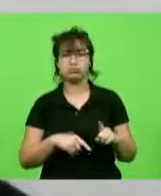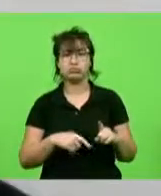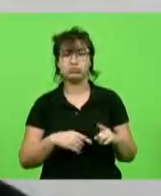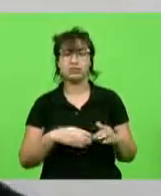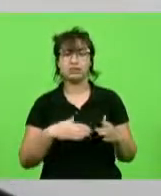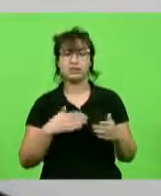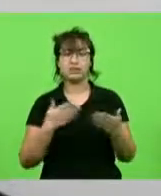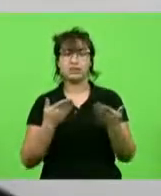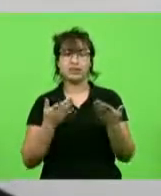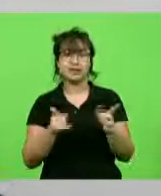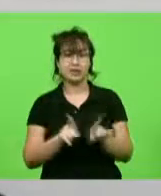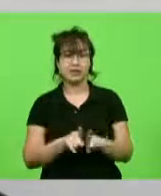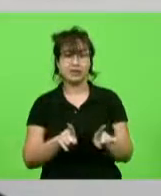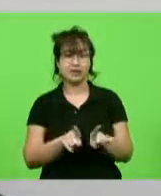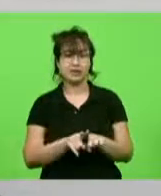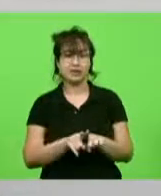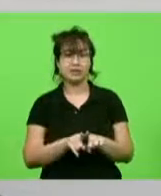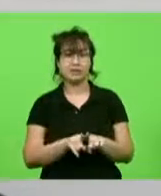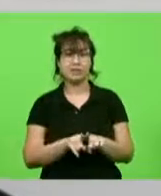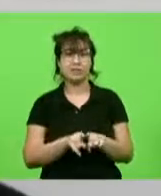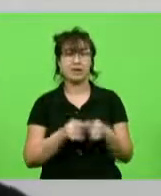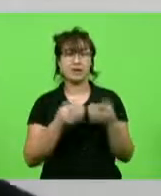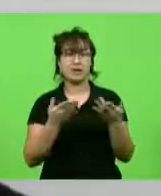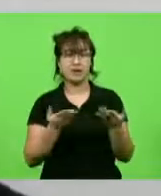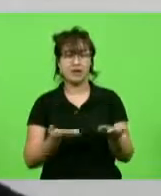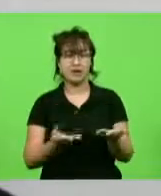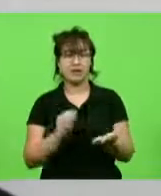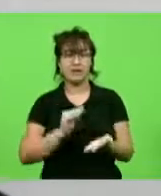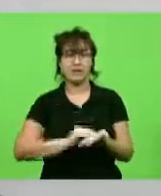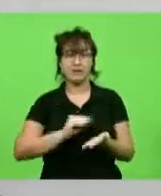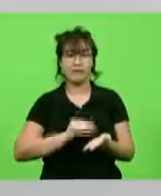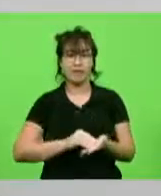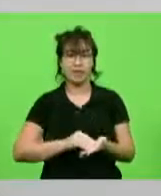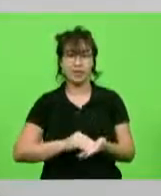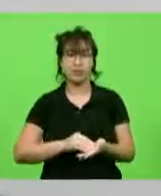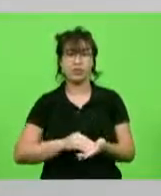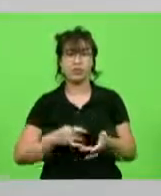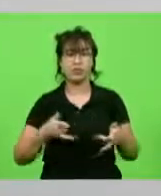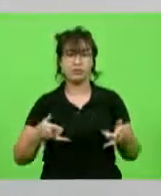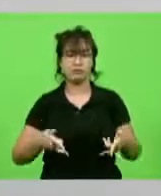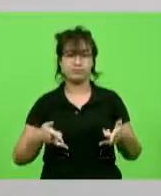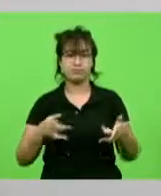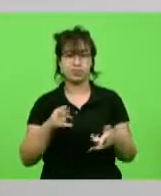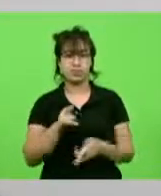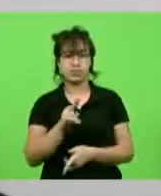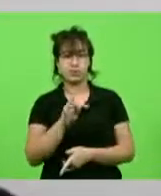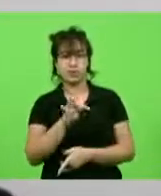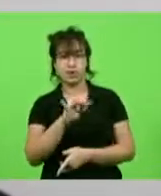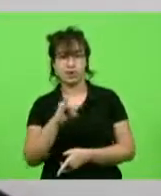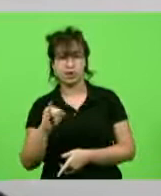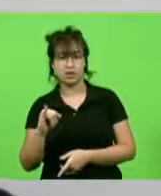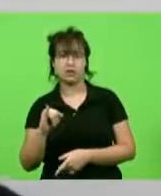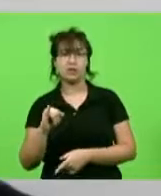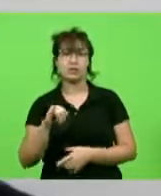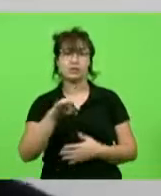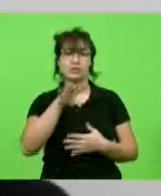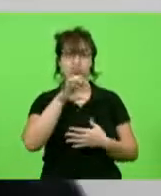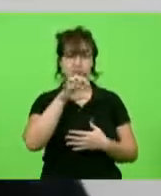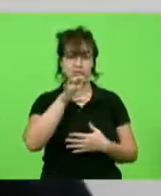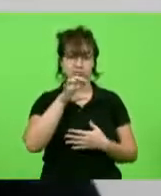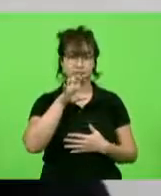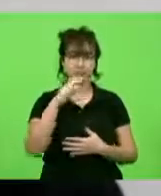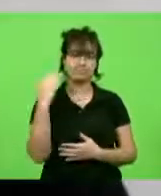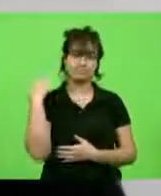das vagas das unidades de terapia intensiva, da UTI e também de ventiladores mecânicos, bem como